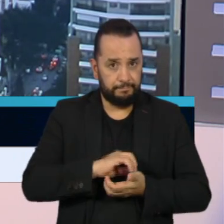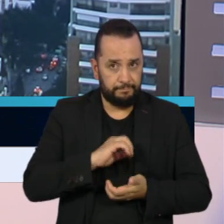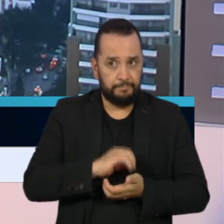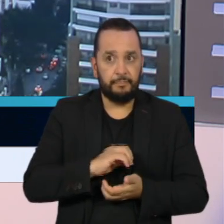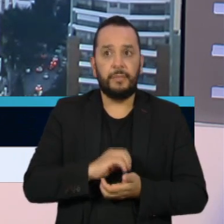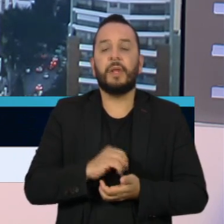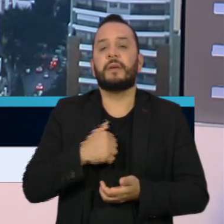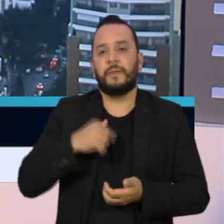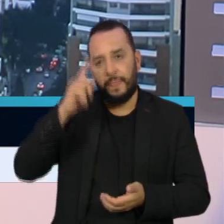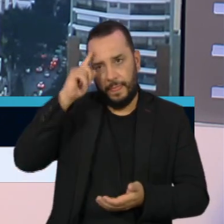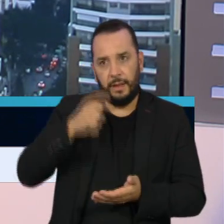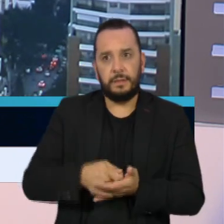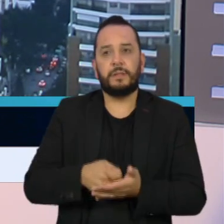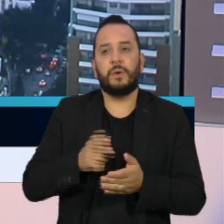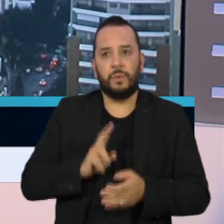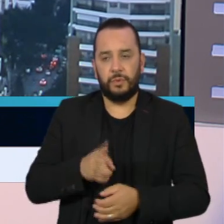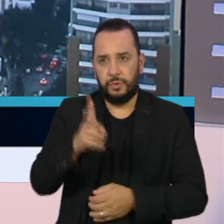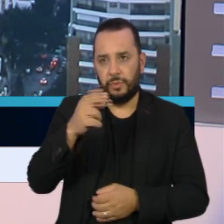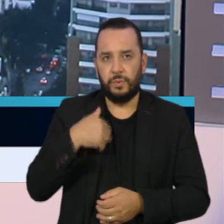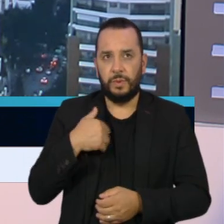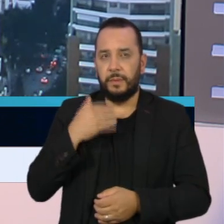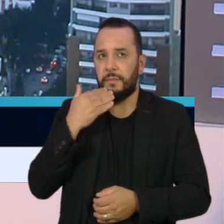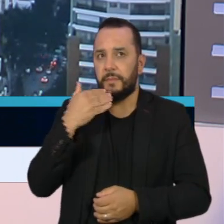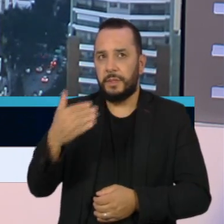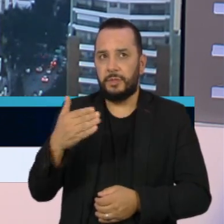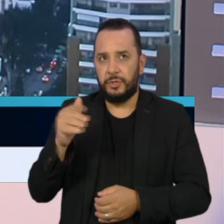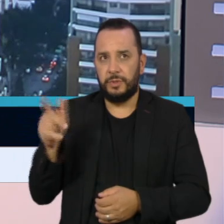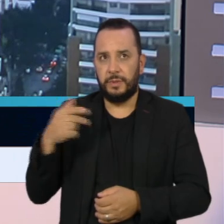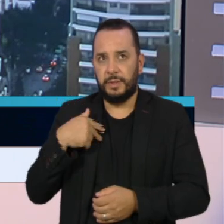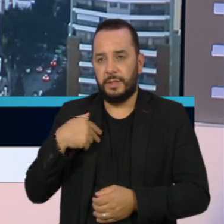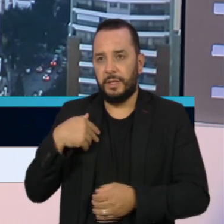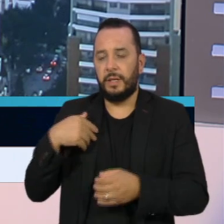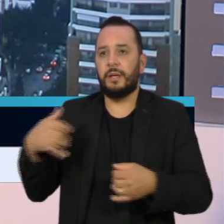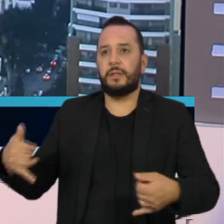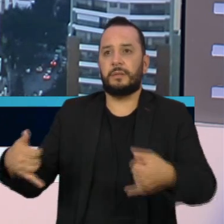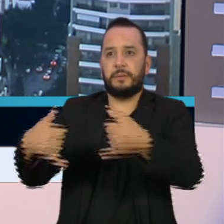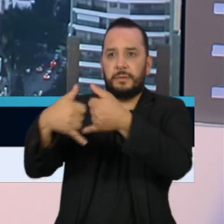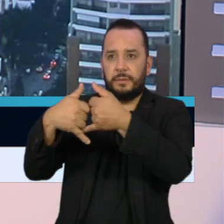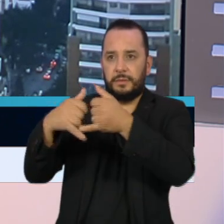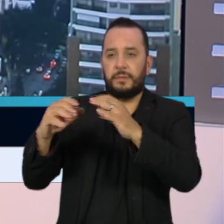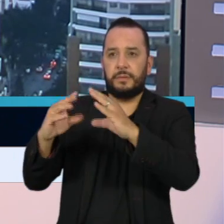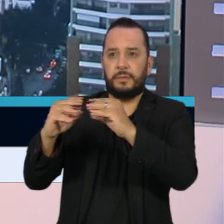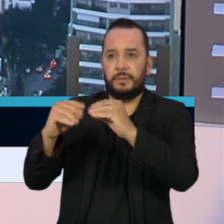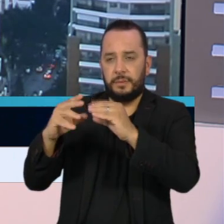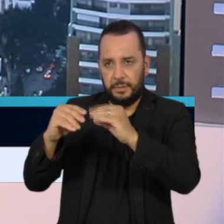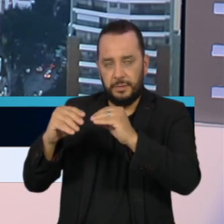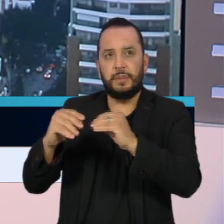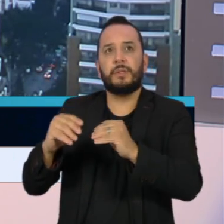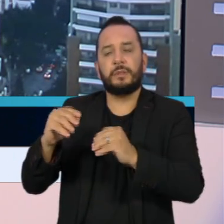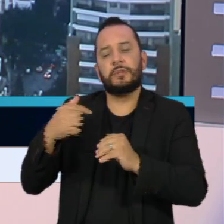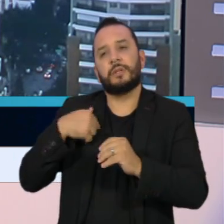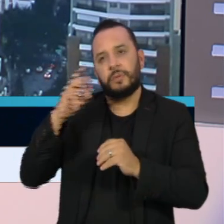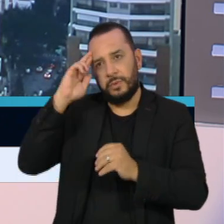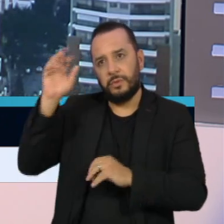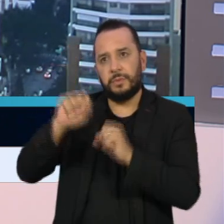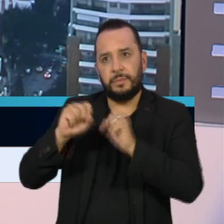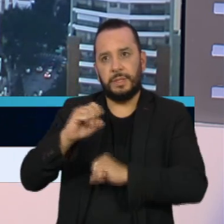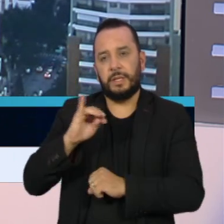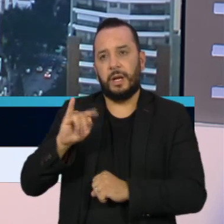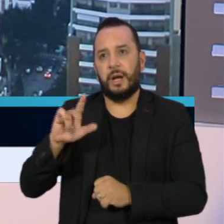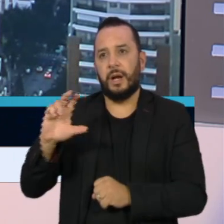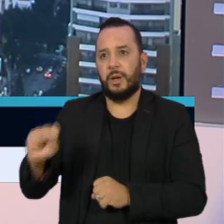manteve a decisão da CPI de pedir a quebra de sigilos telefônicos e de mensagens e e-mails do empresário Carlos Wizard,